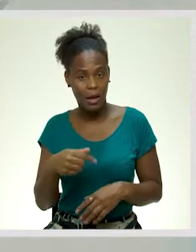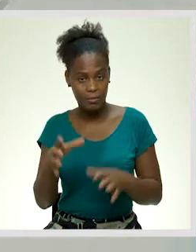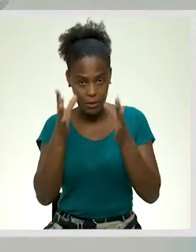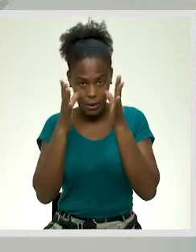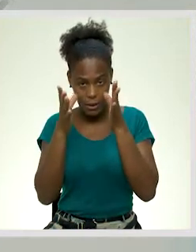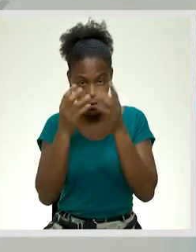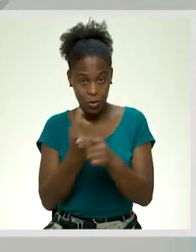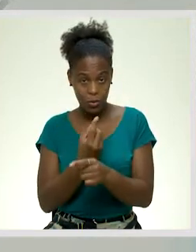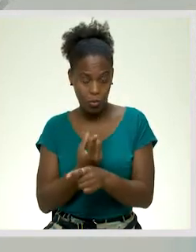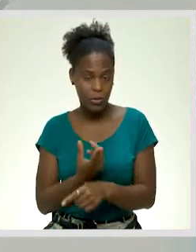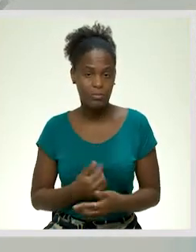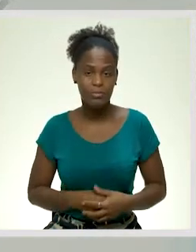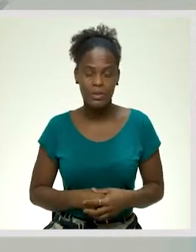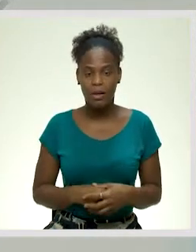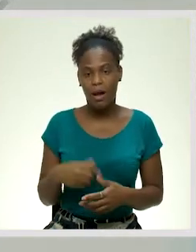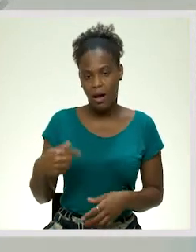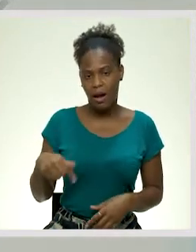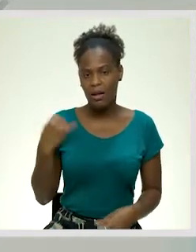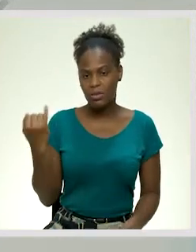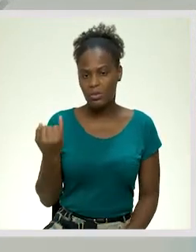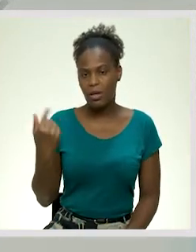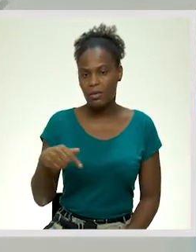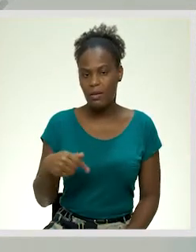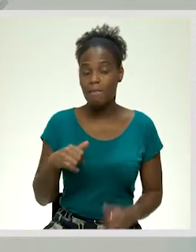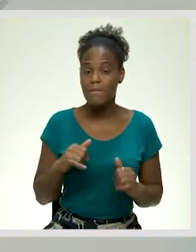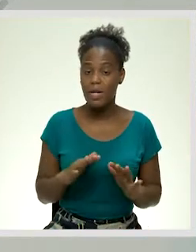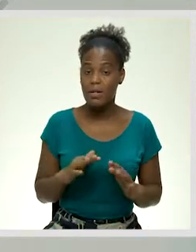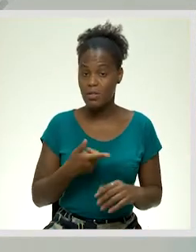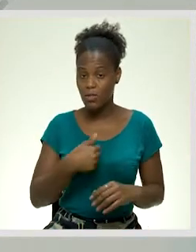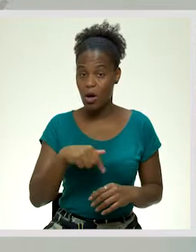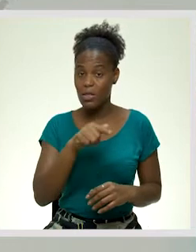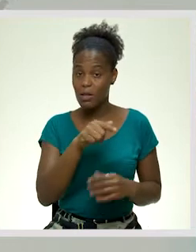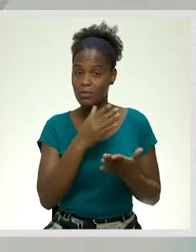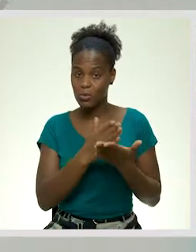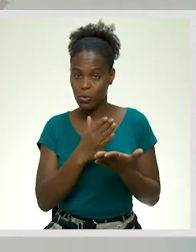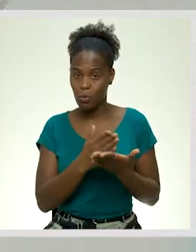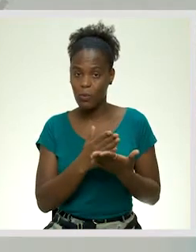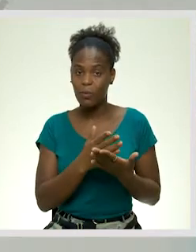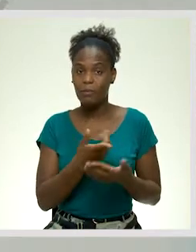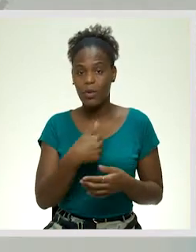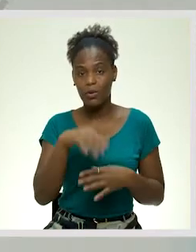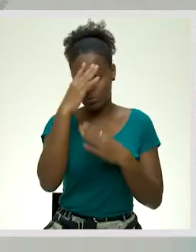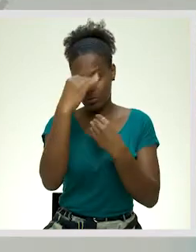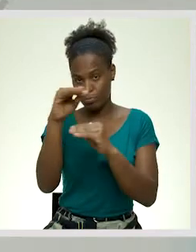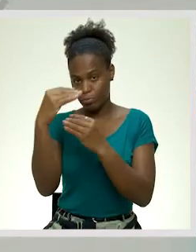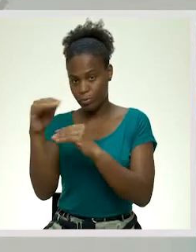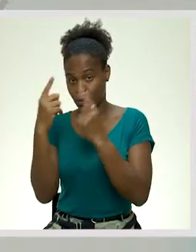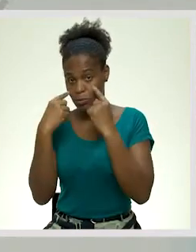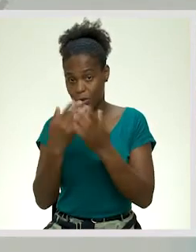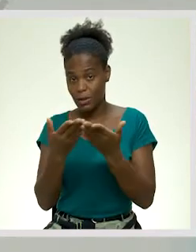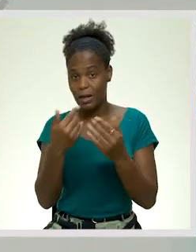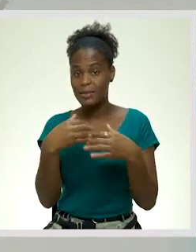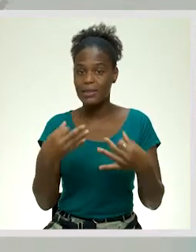em atenção essas coisas. Há instituições que têm, mas nós, na escola, estamos a ensinar ou a mostrar